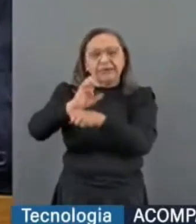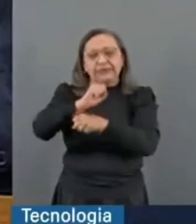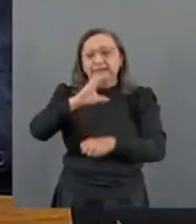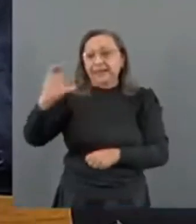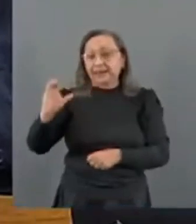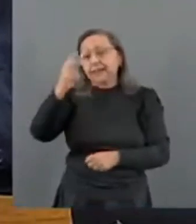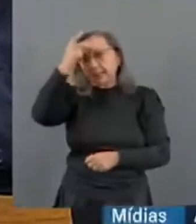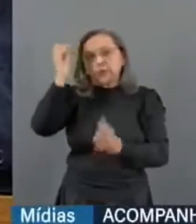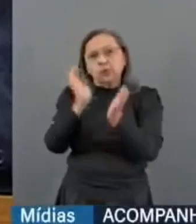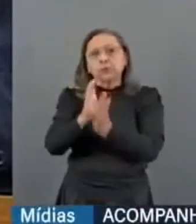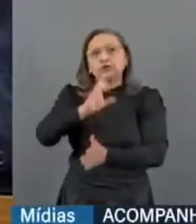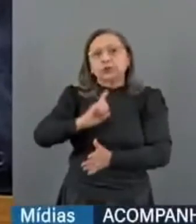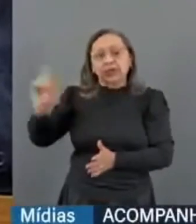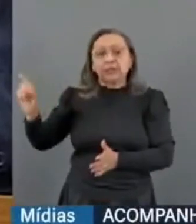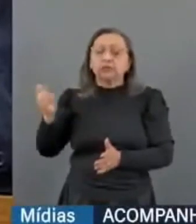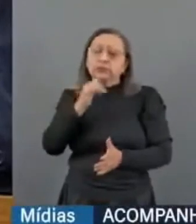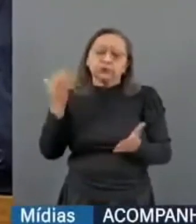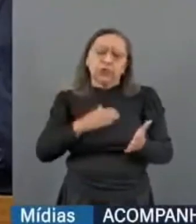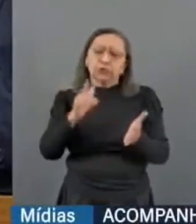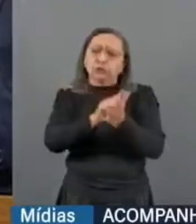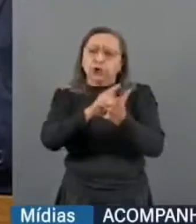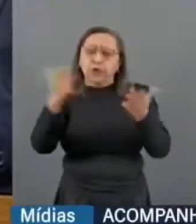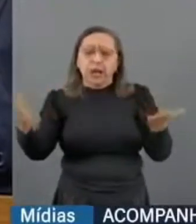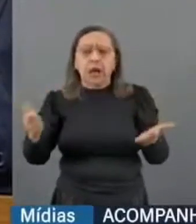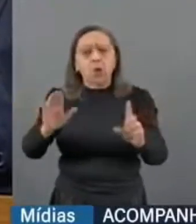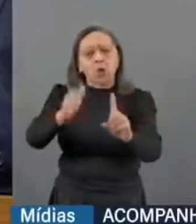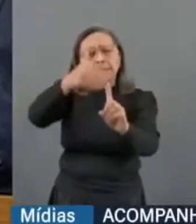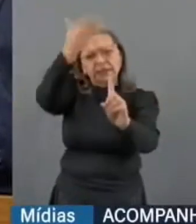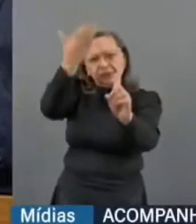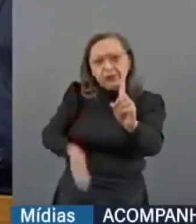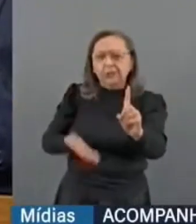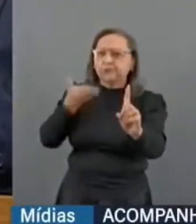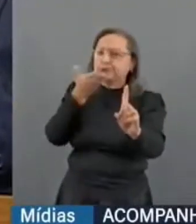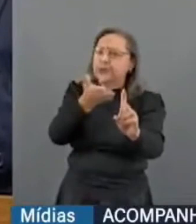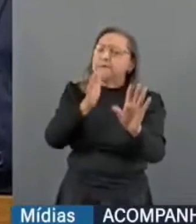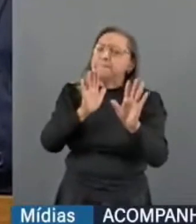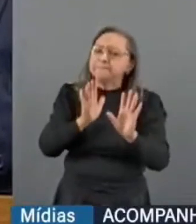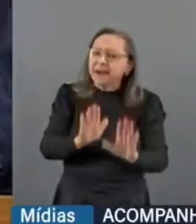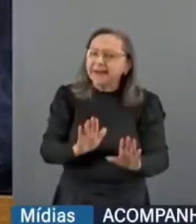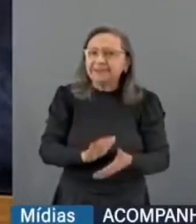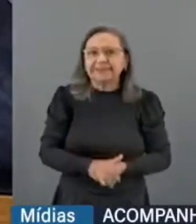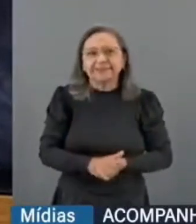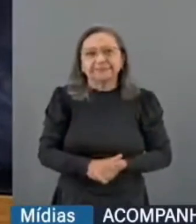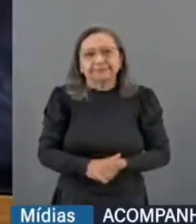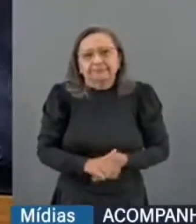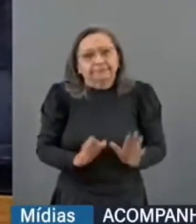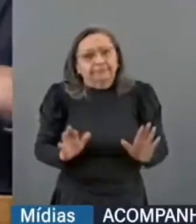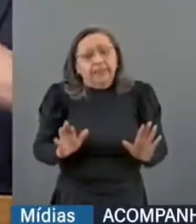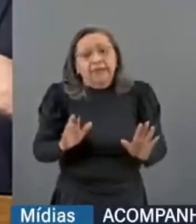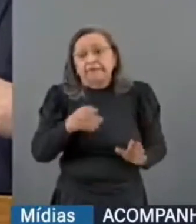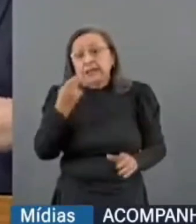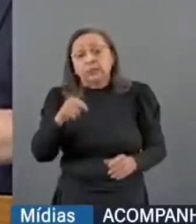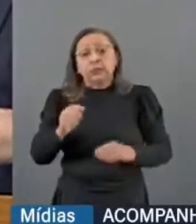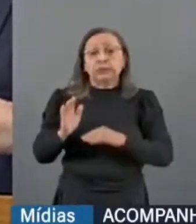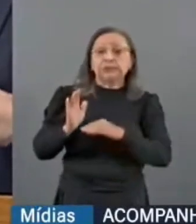inclusive hoje tem um editorial do Estadão homenageando o senhor, mas não, né, dizendo que o